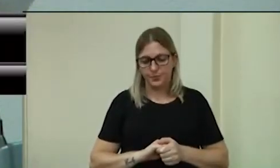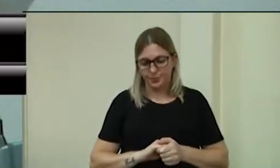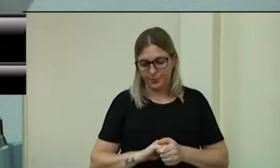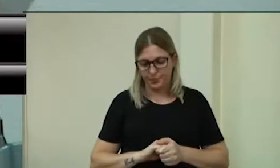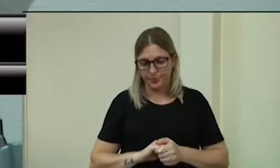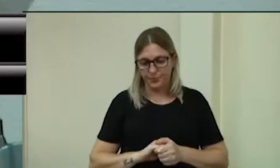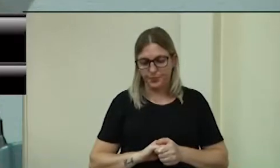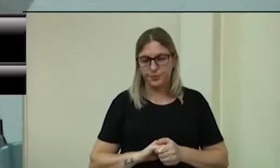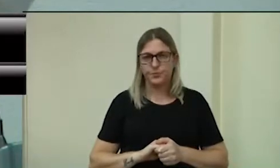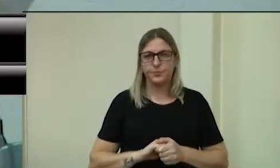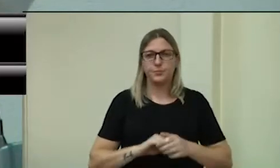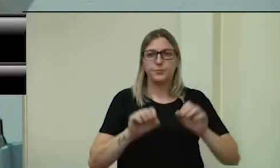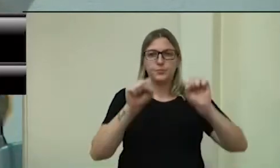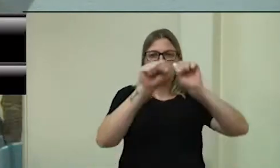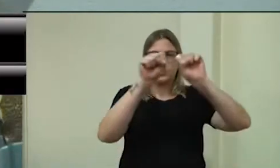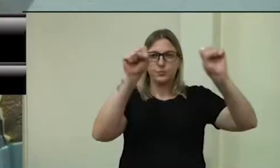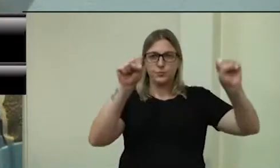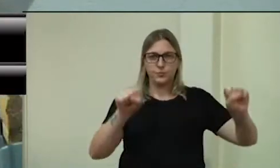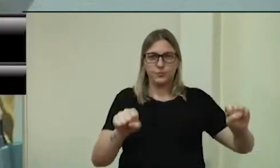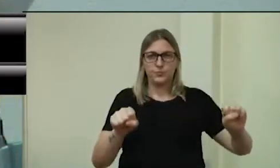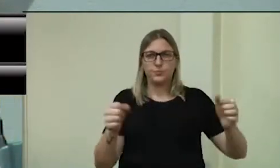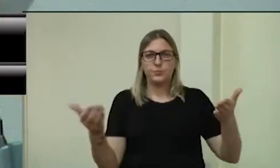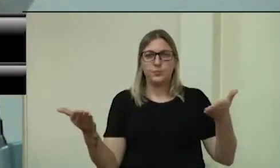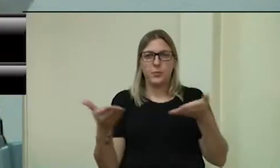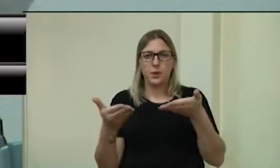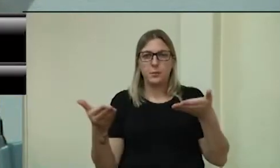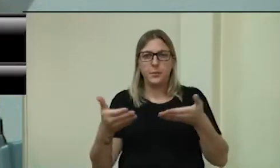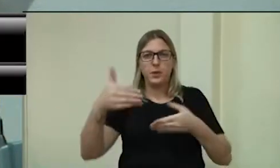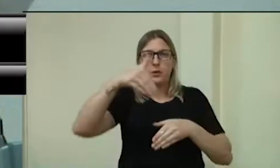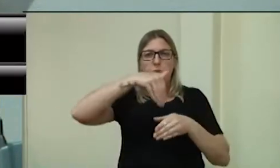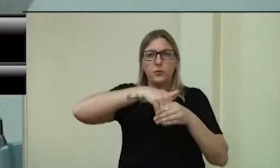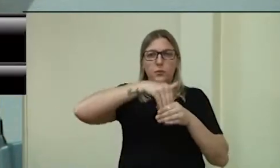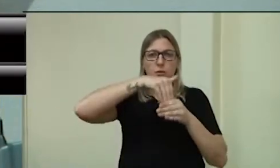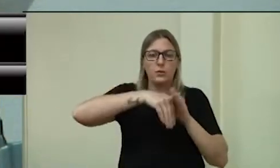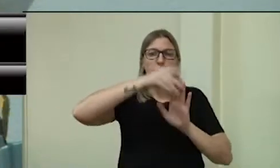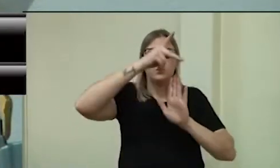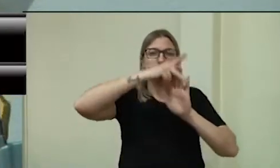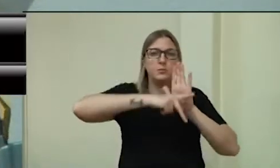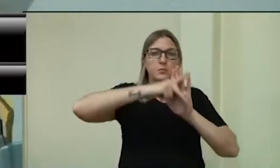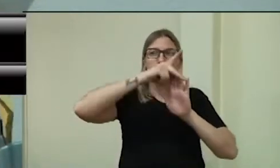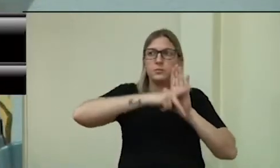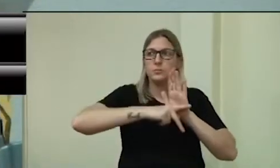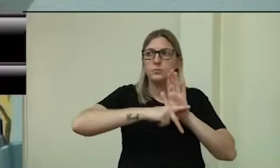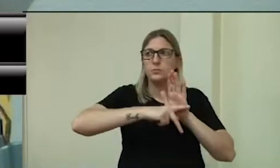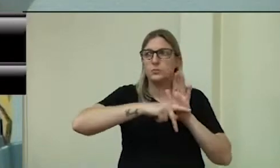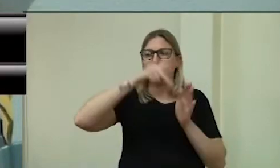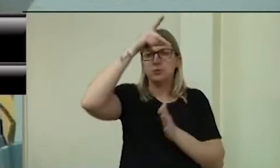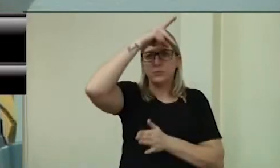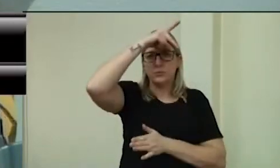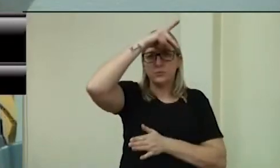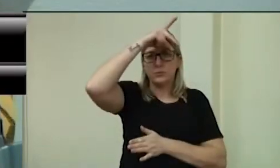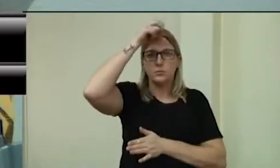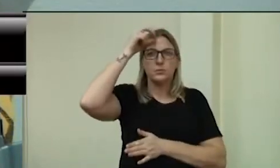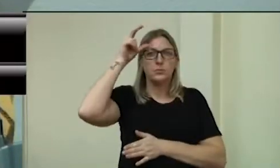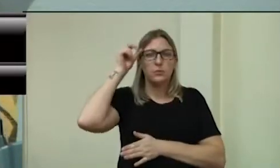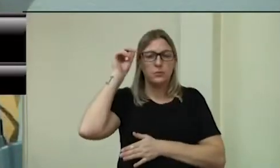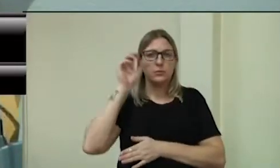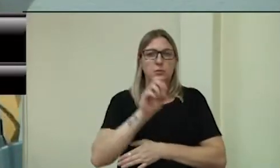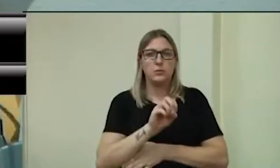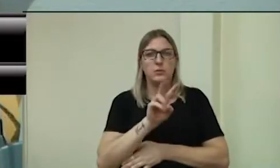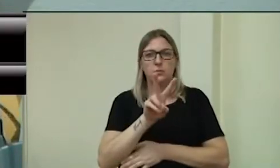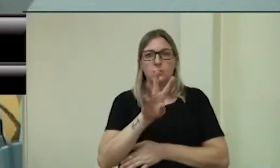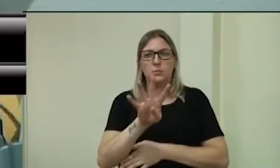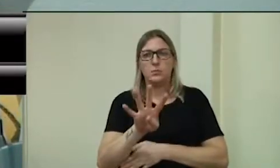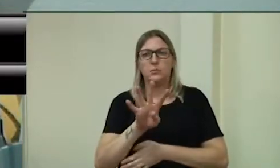no sistema, então, em votação, o projeto executivo 024.